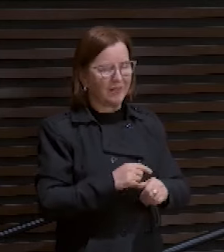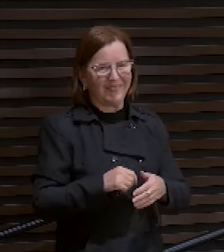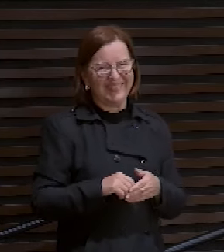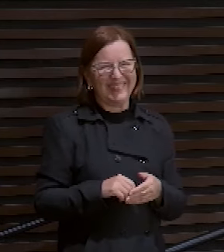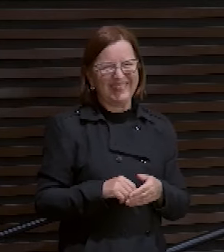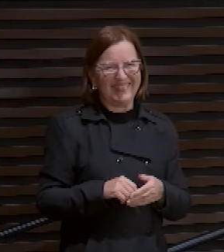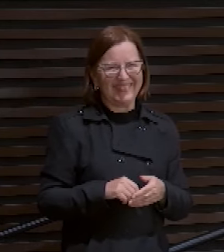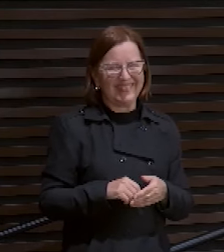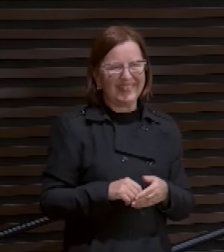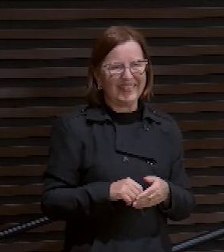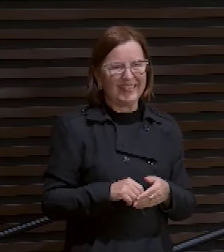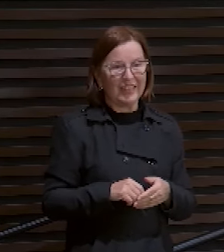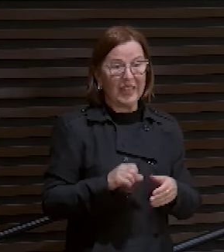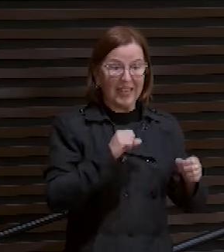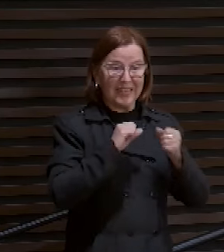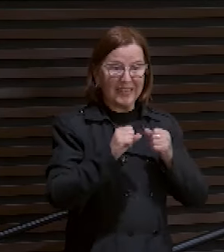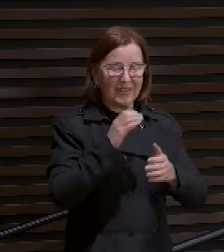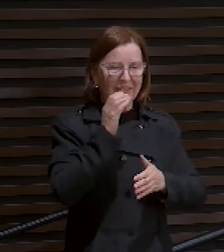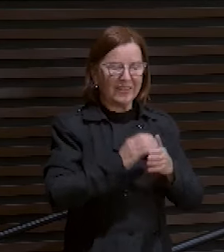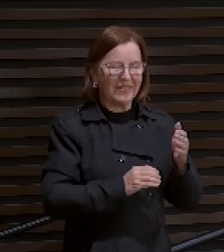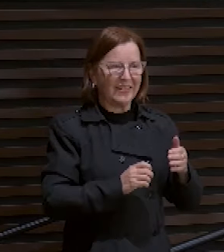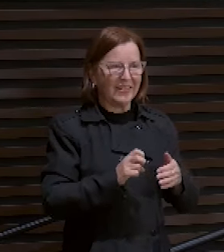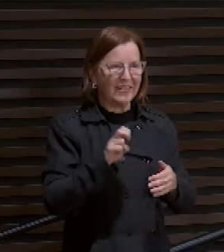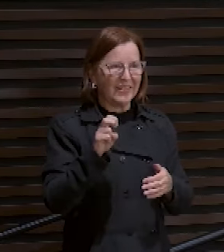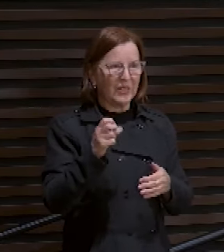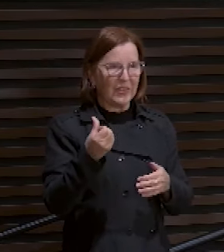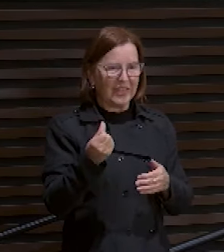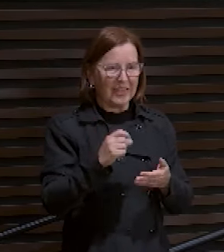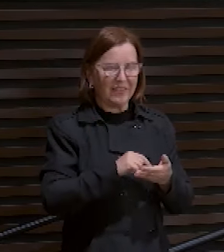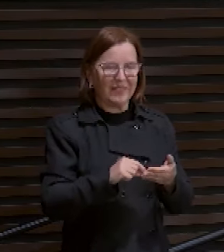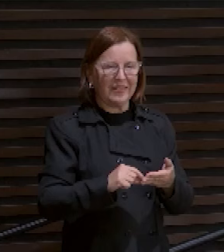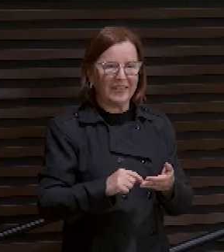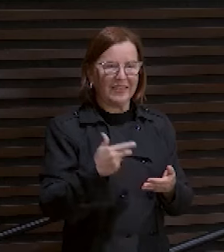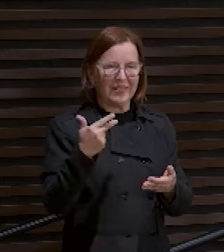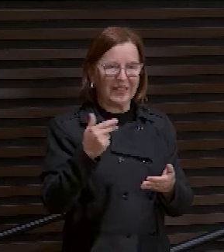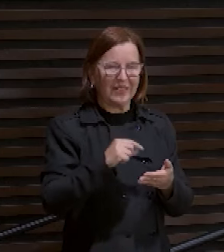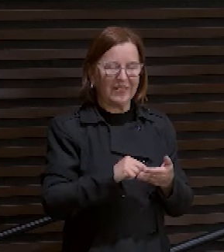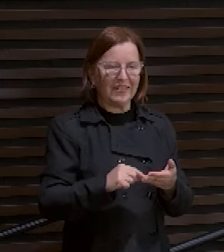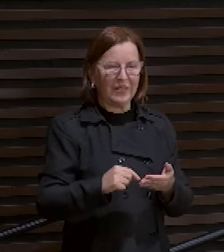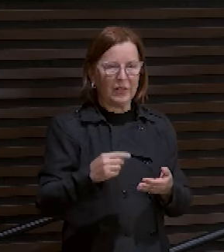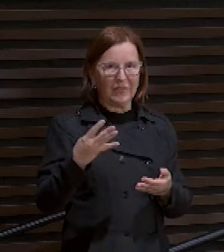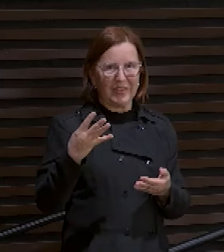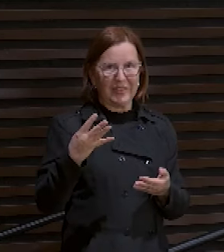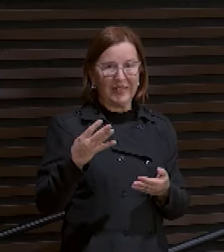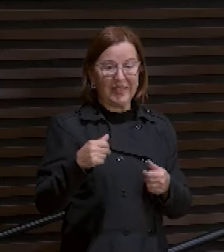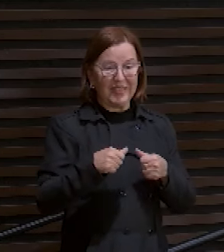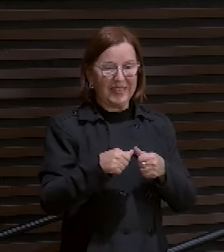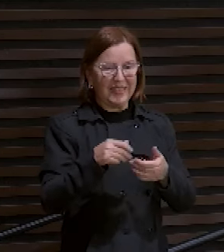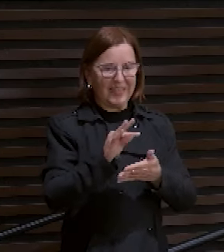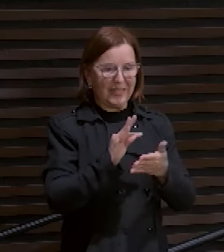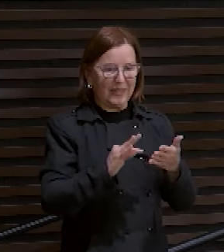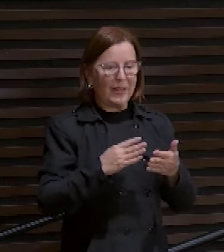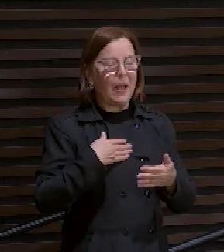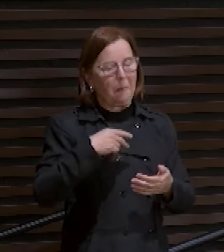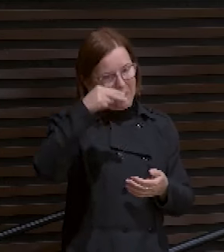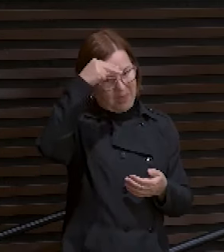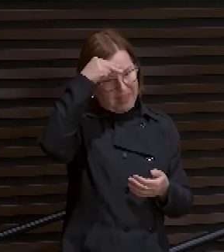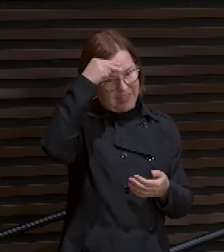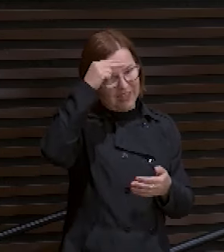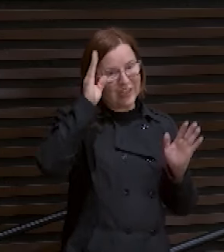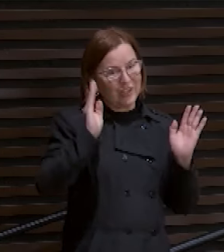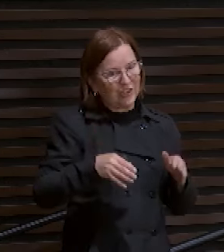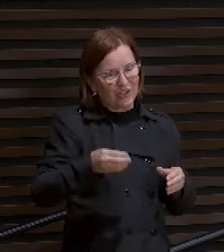minutos. Salmos cinquenta e seis, três e quatro. Esse texto aqui, a minha neta de três anos sabe de cor.